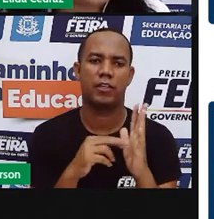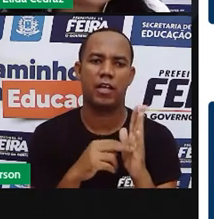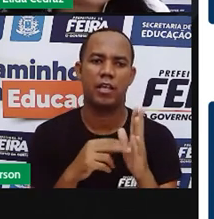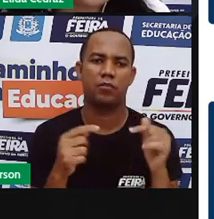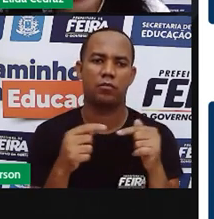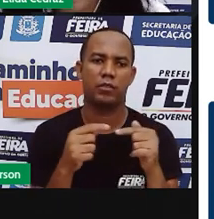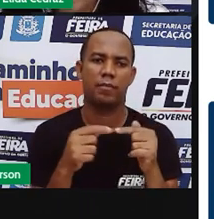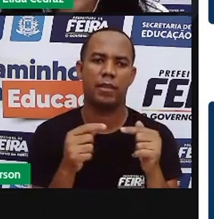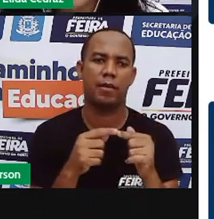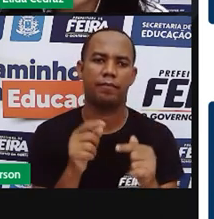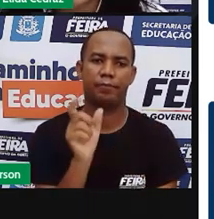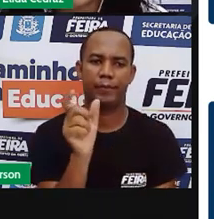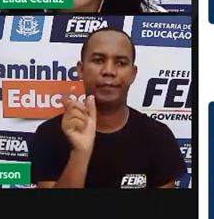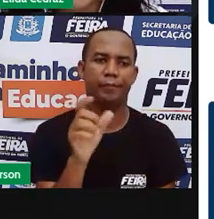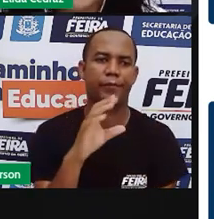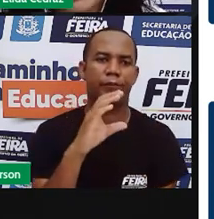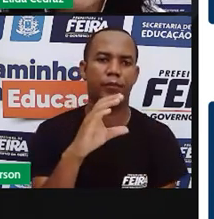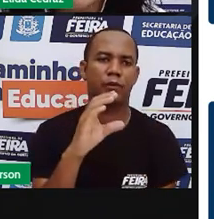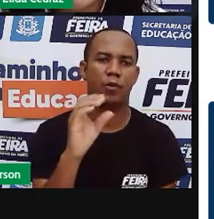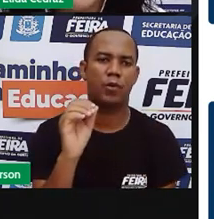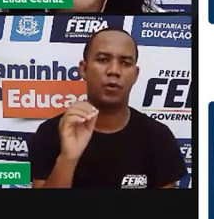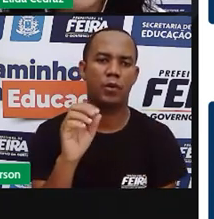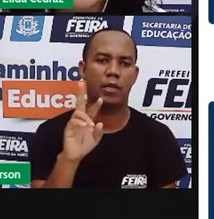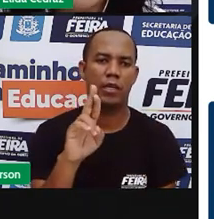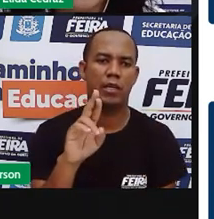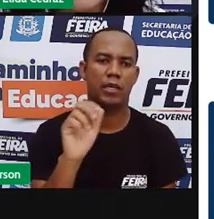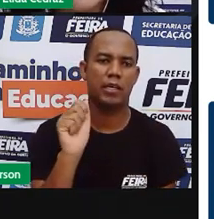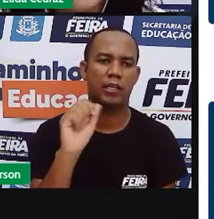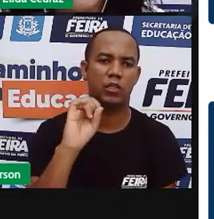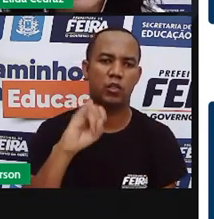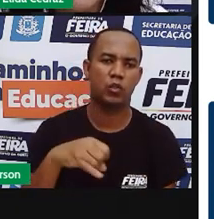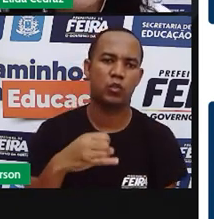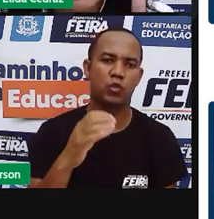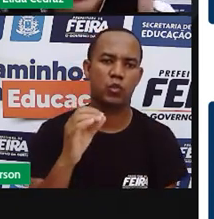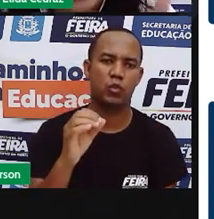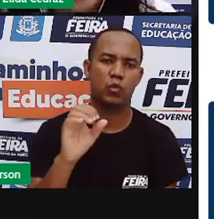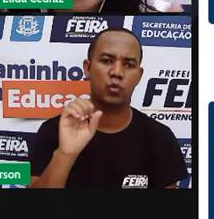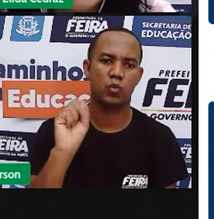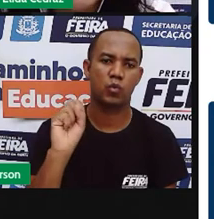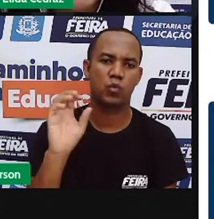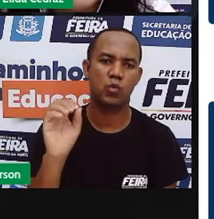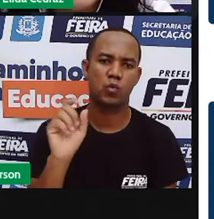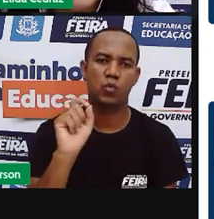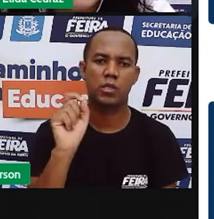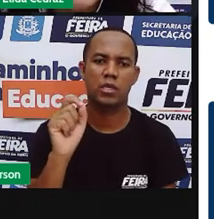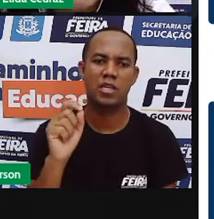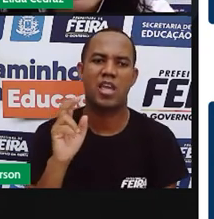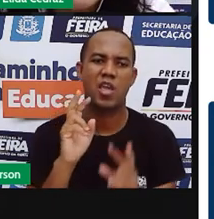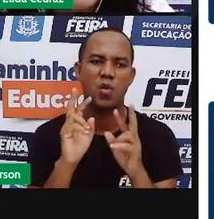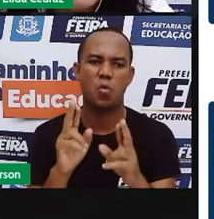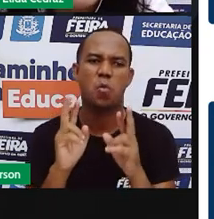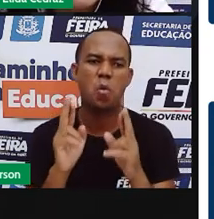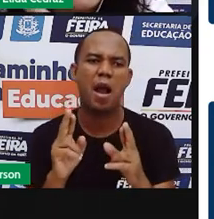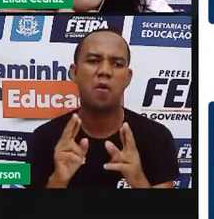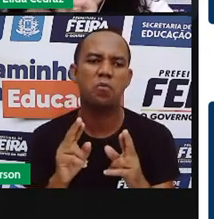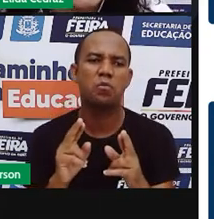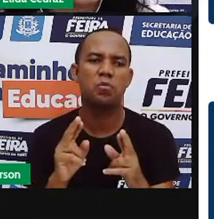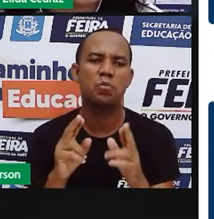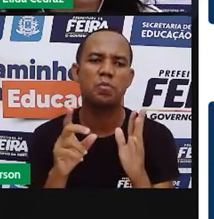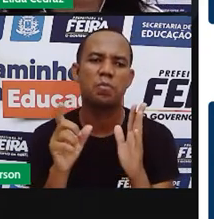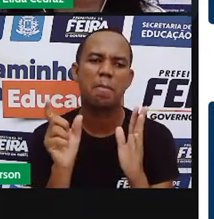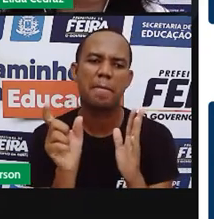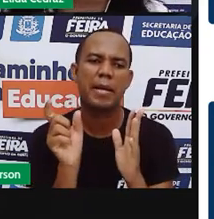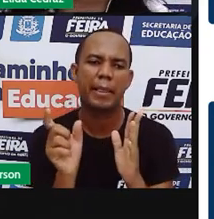palavra corajoso? Chuta aí. Você acha que é o quê? Quantas letrinhas? Tem uma, duas, três, quatro, cinco, seis,